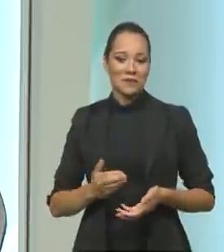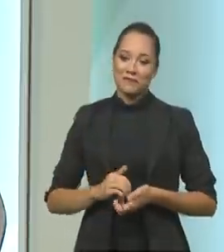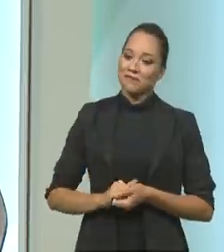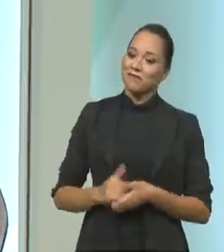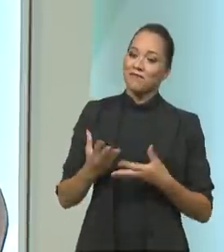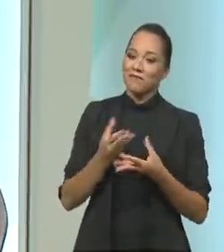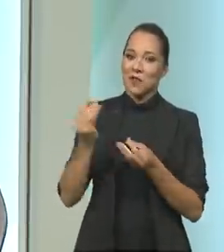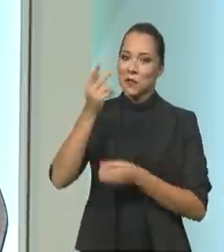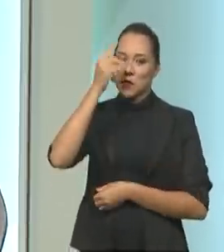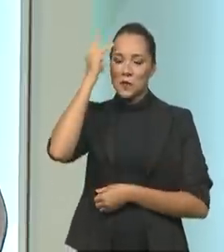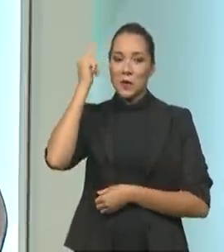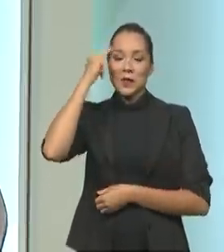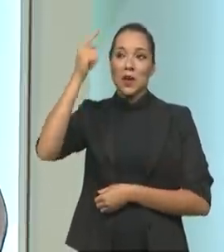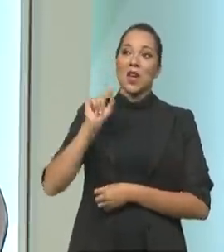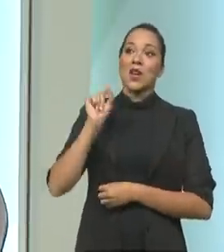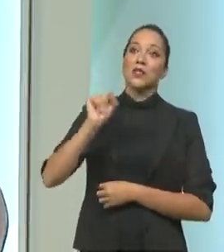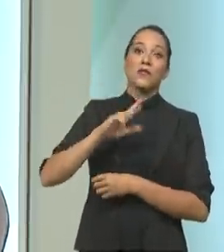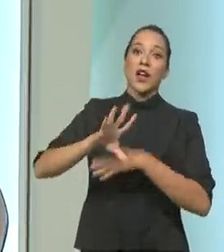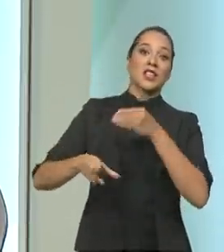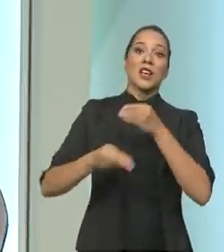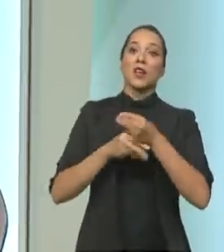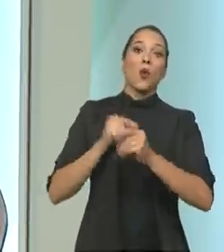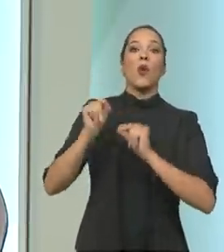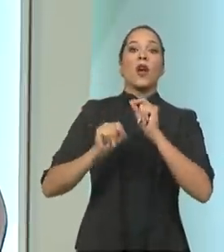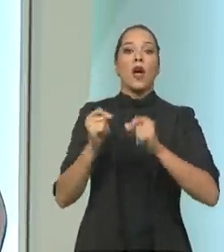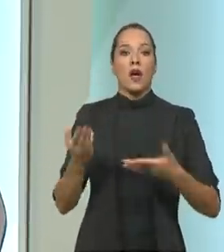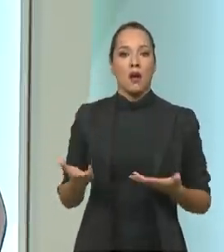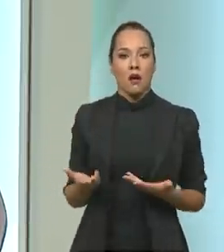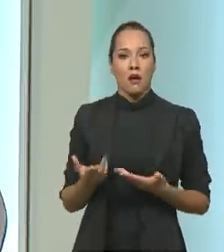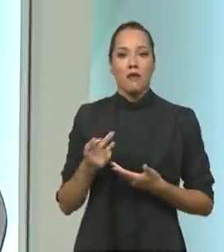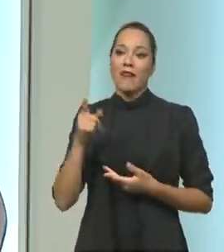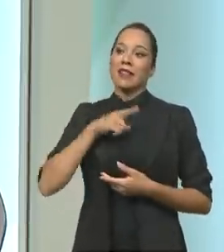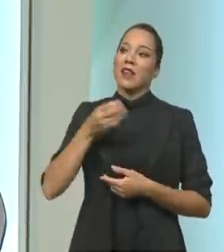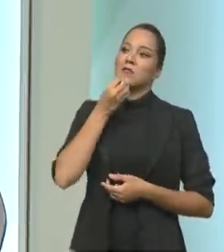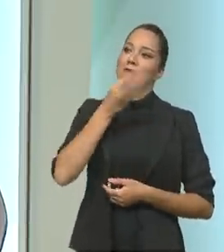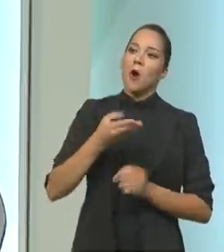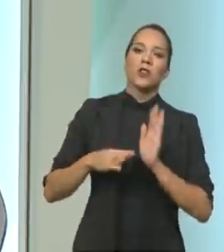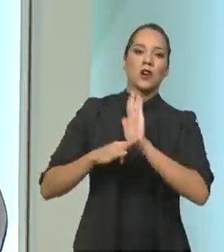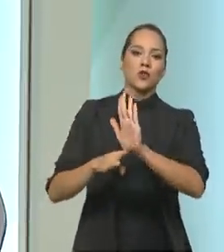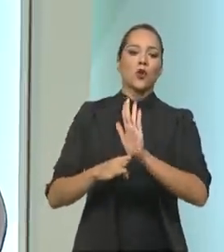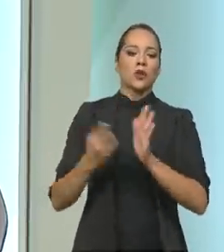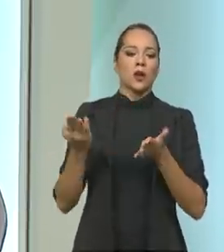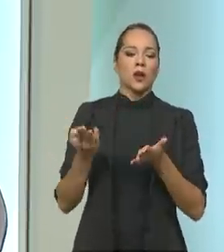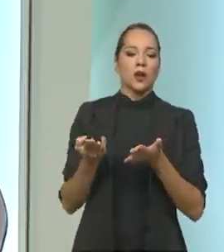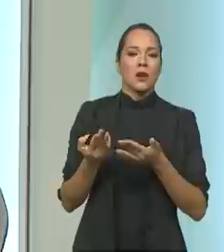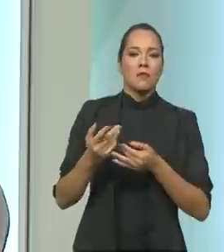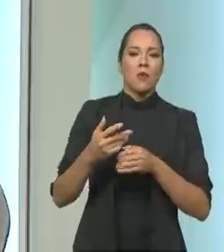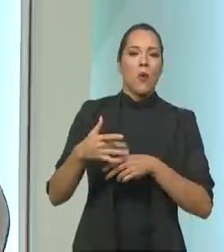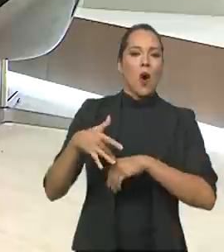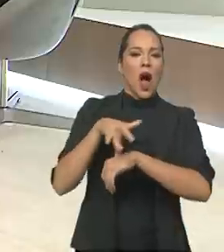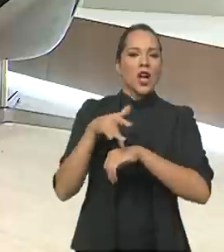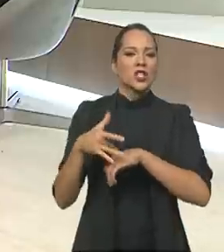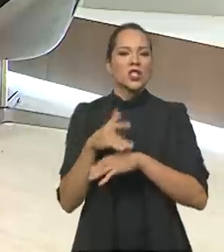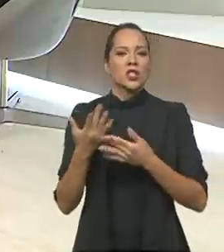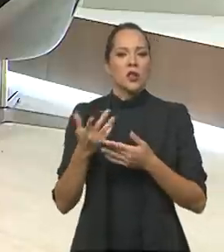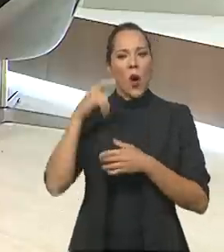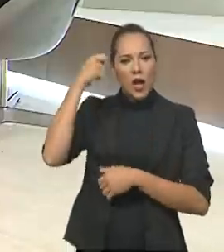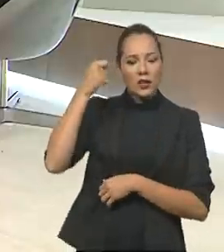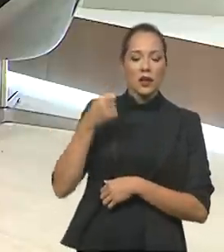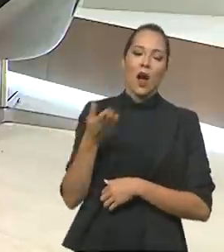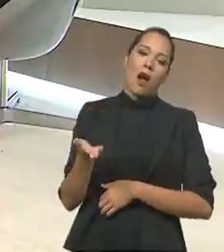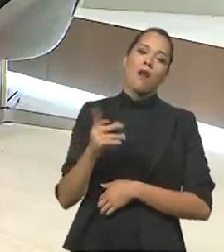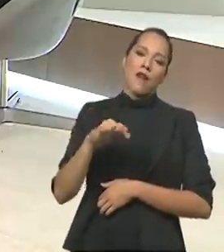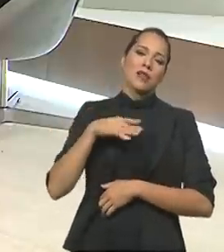Aí muita gente pergunta, o que é que isso vai agregar ao forró, né? O é isso vai trazer de benefício para o artista do forró que está lá na ponta? Ele vai ter